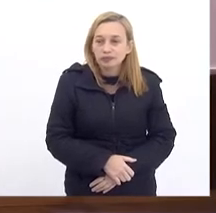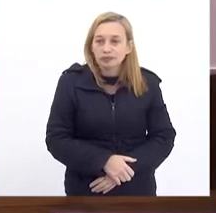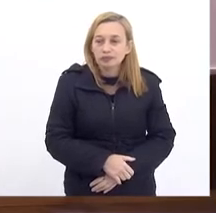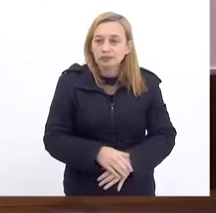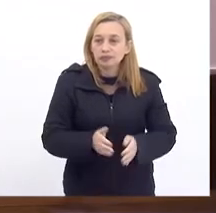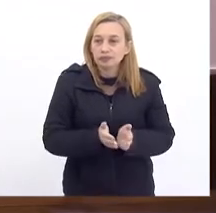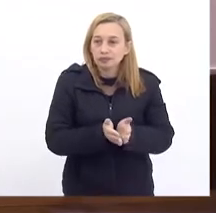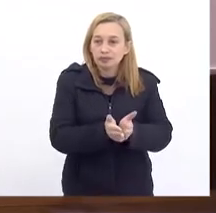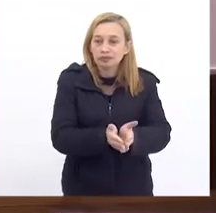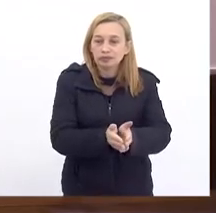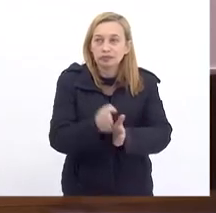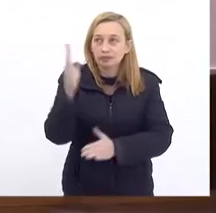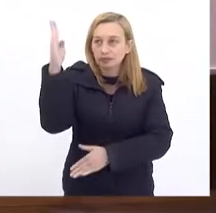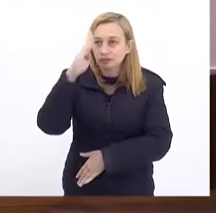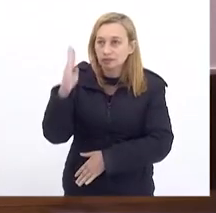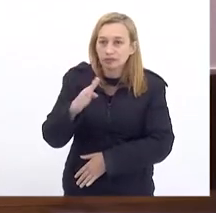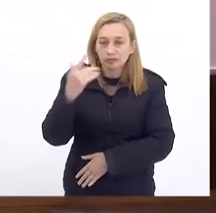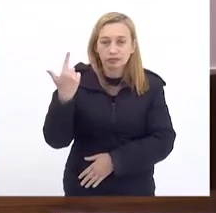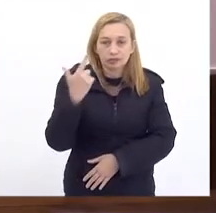de guerra Brasileira